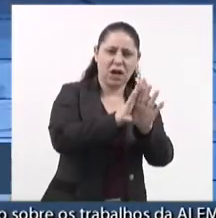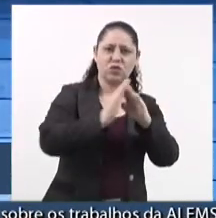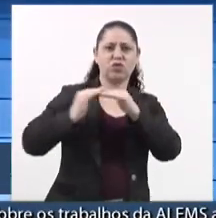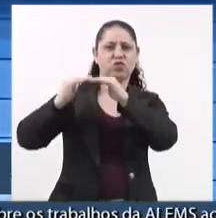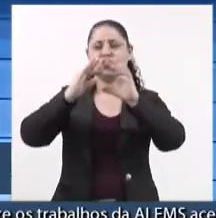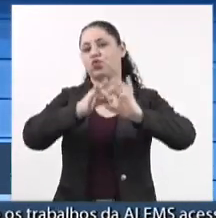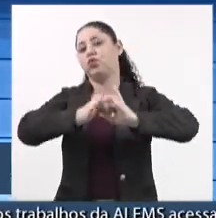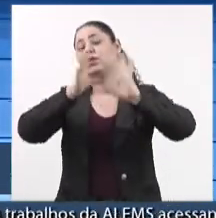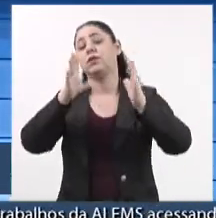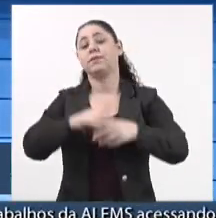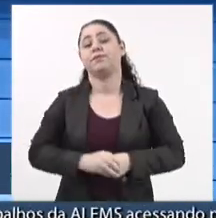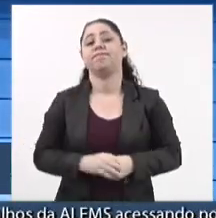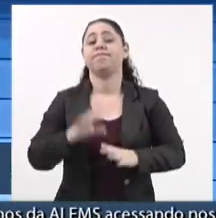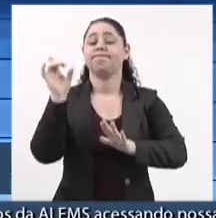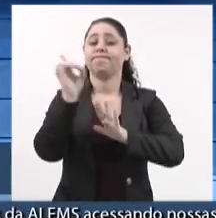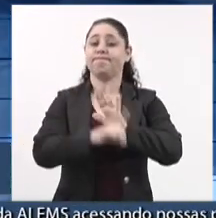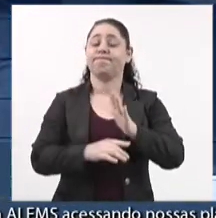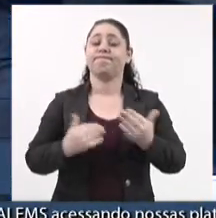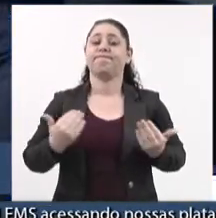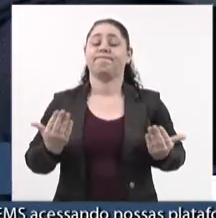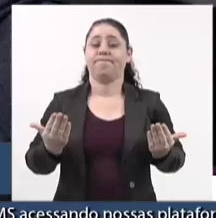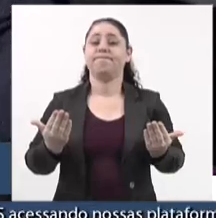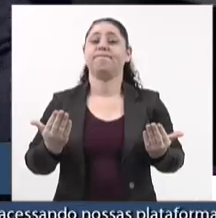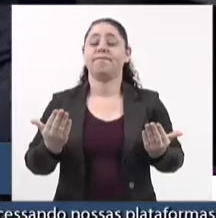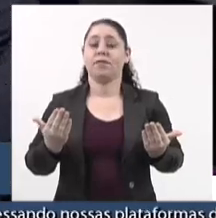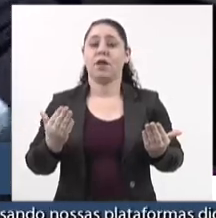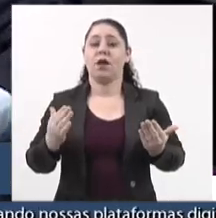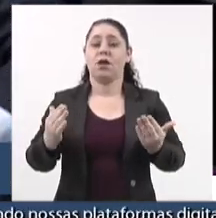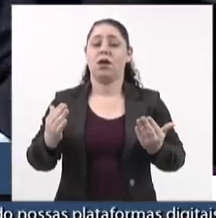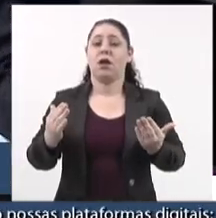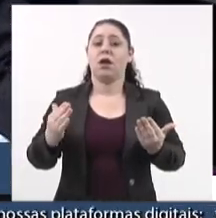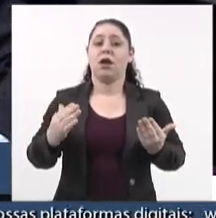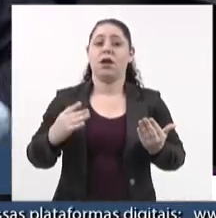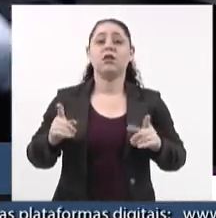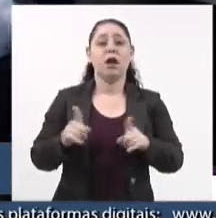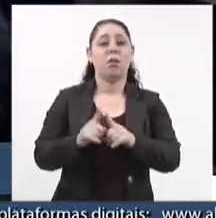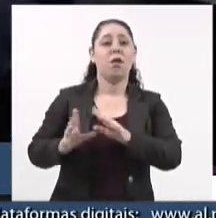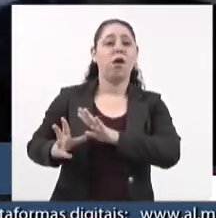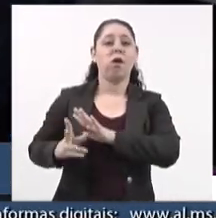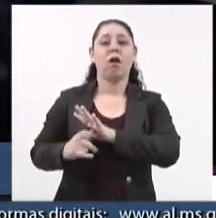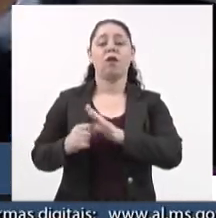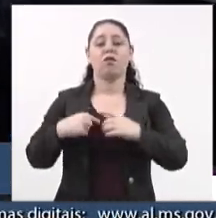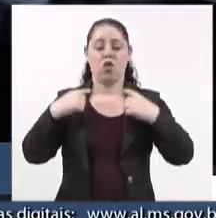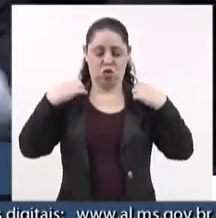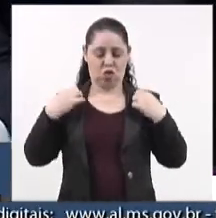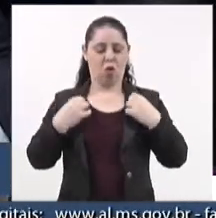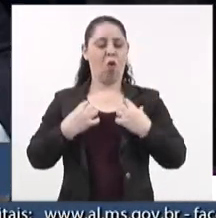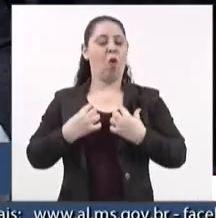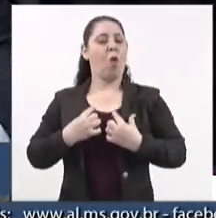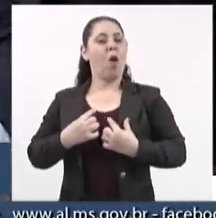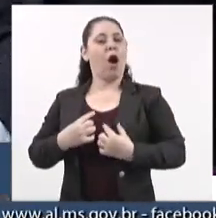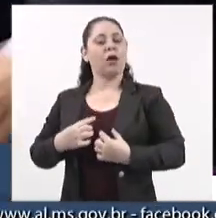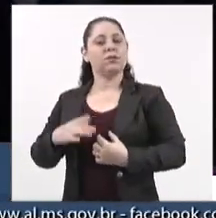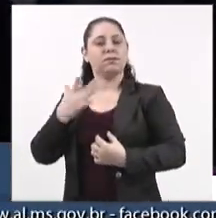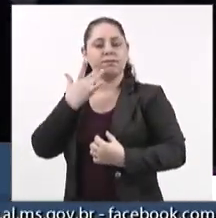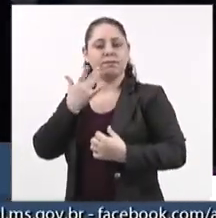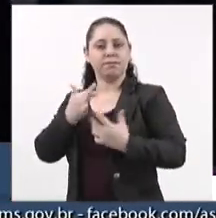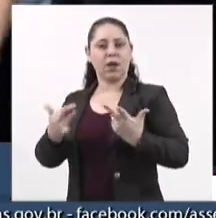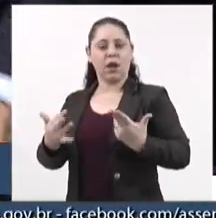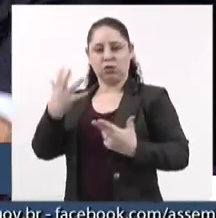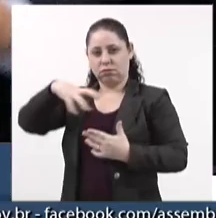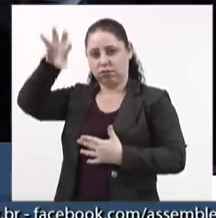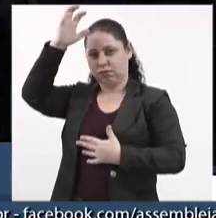o Estado Democrático de Direito. Um corrupto que recebeu o colar de joias do